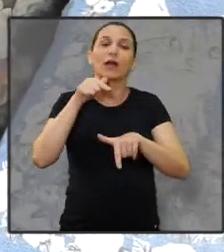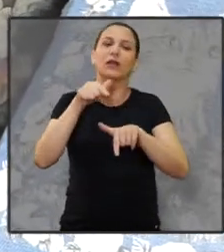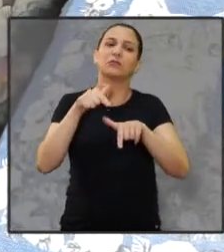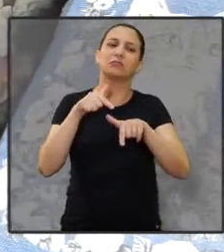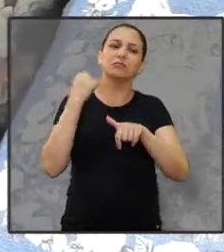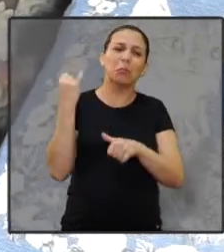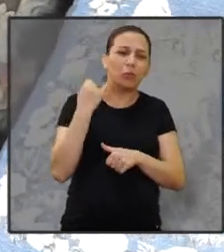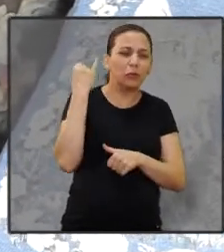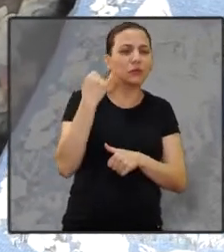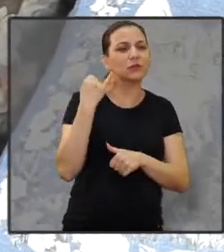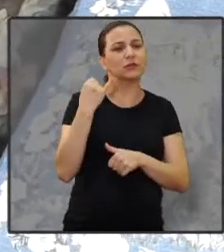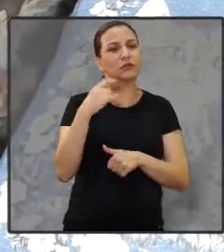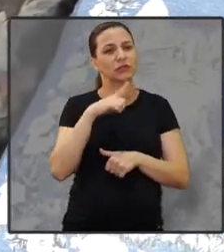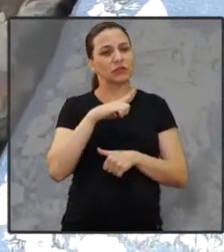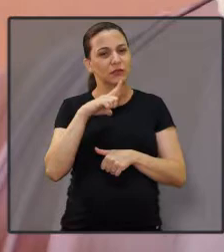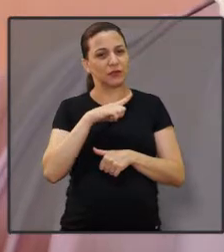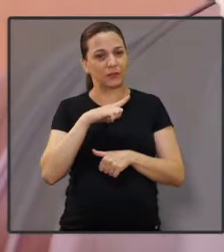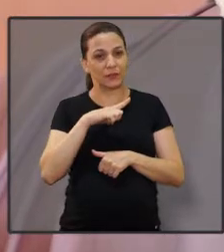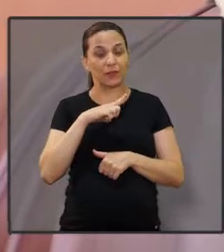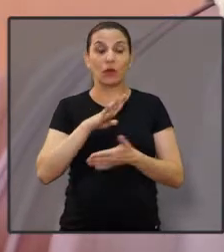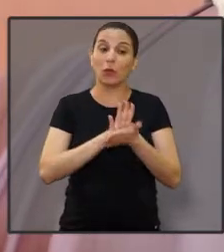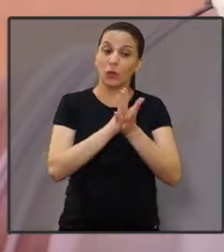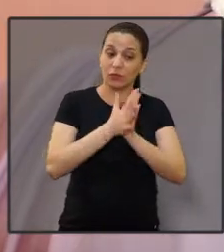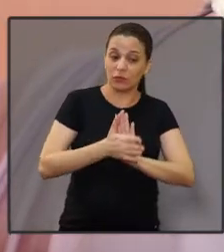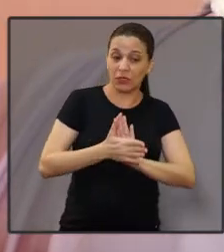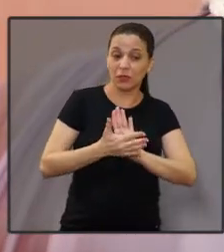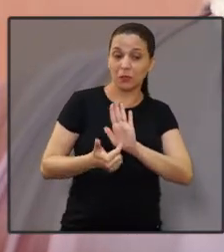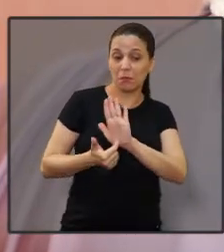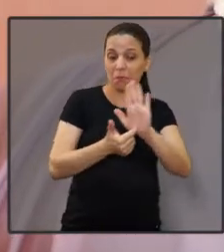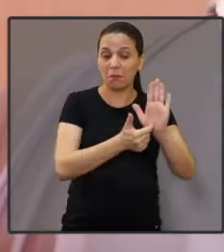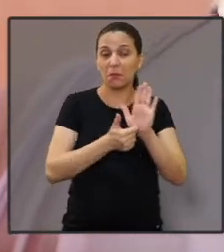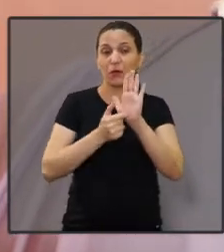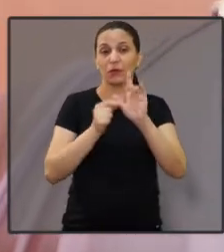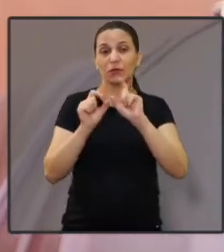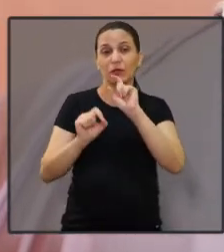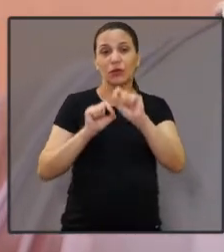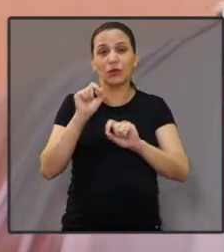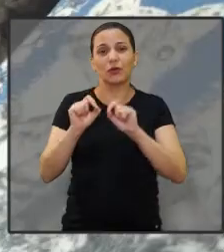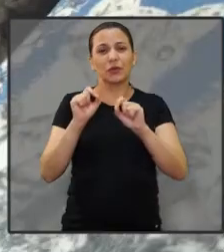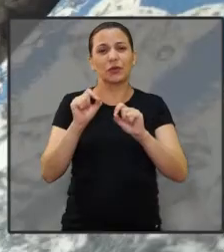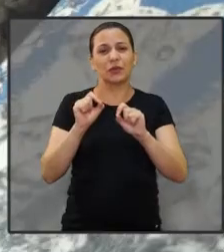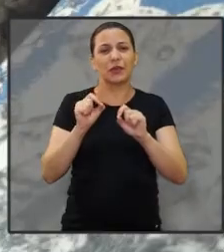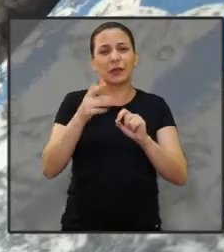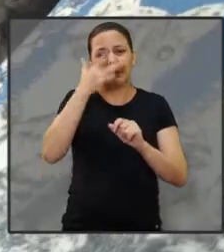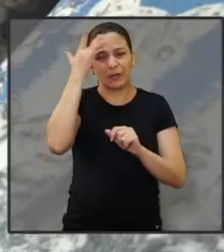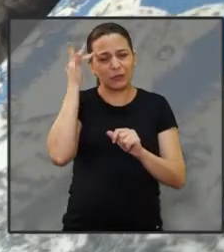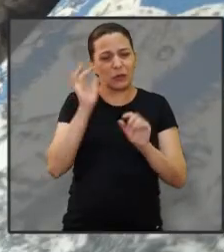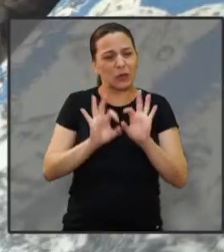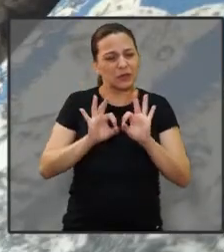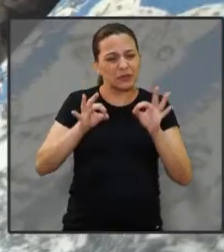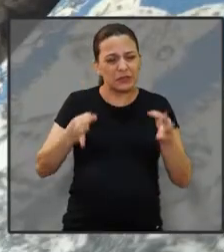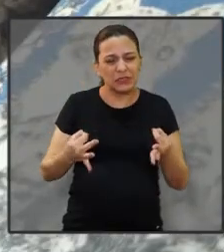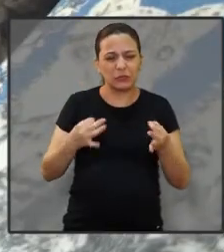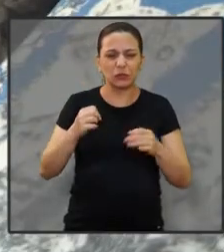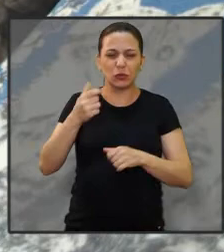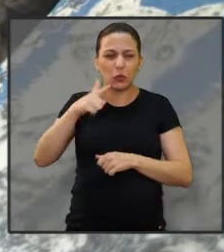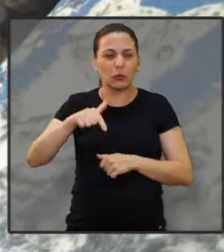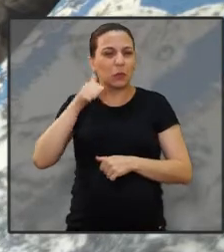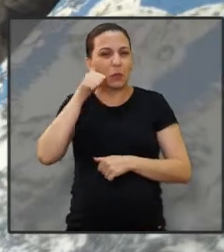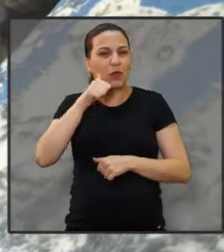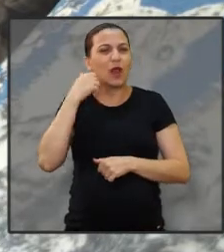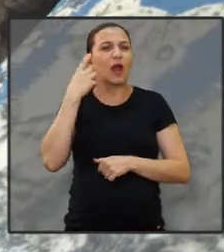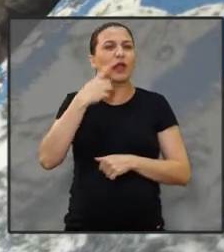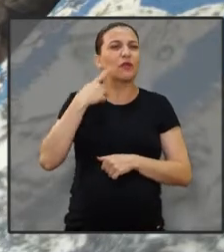sempre é um trabalho. Então, o preconceito já vem daí, ó. Ah, eu estou varrendo rua, aquela mulher é uma